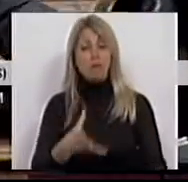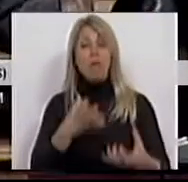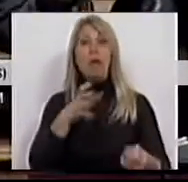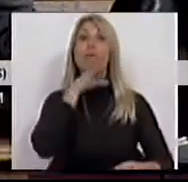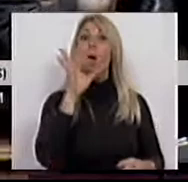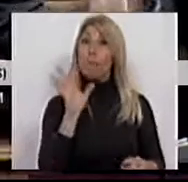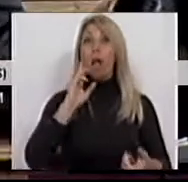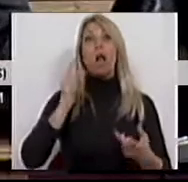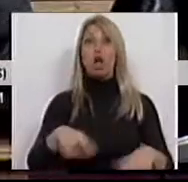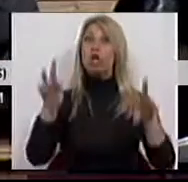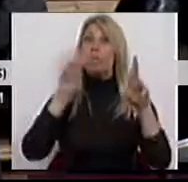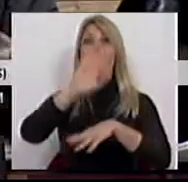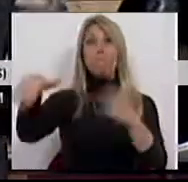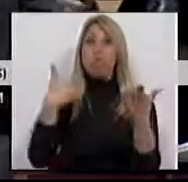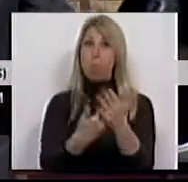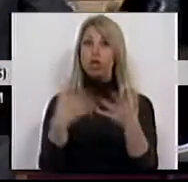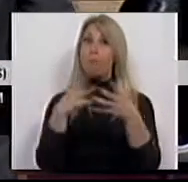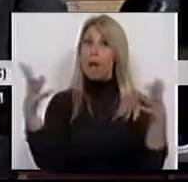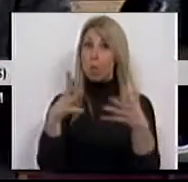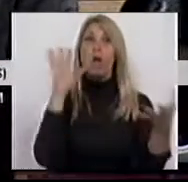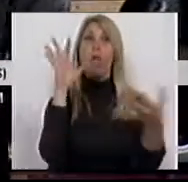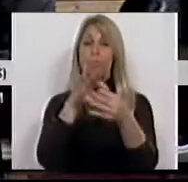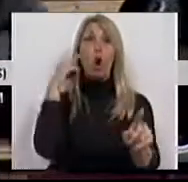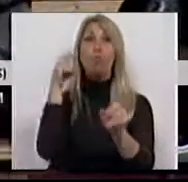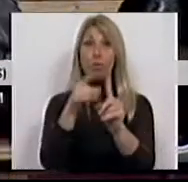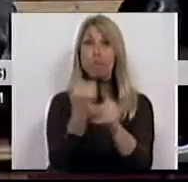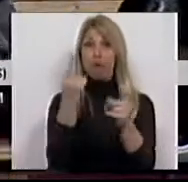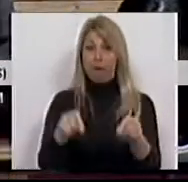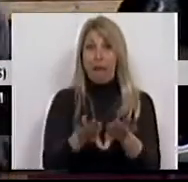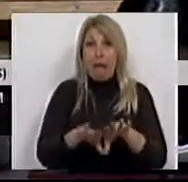nesse sentido, porque estas que são em cima da mesa são manifestamente insuficientes. Obrigado.